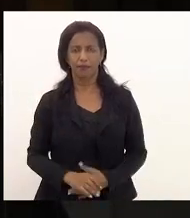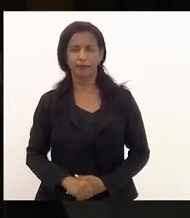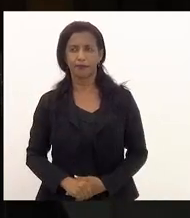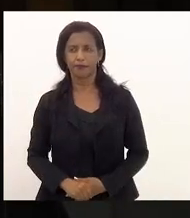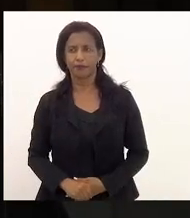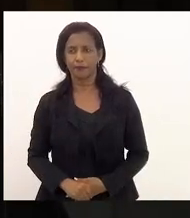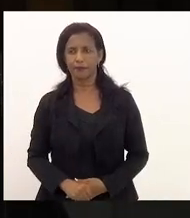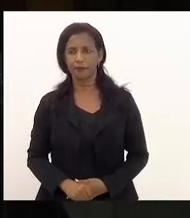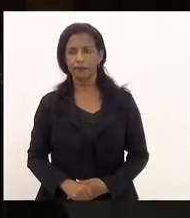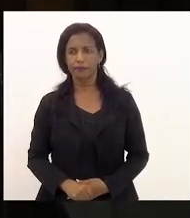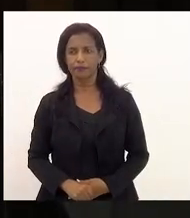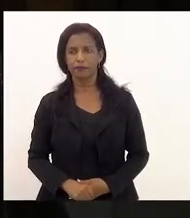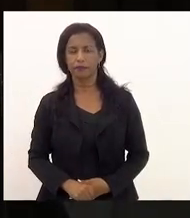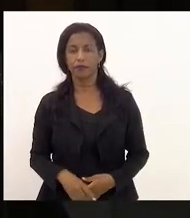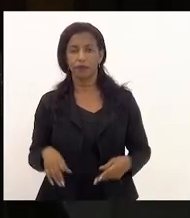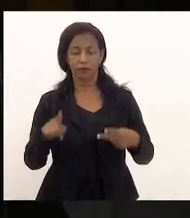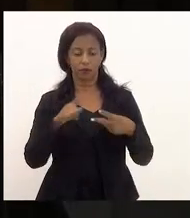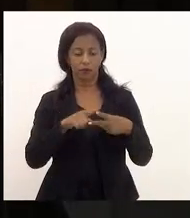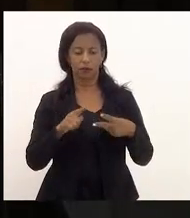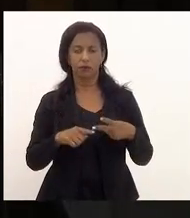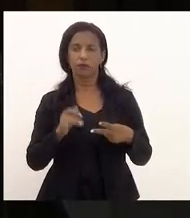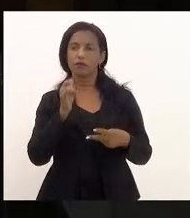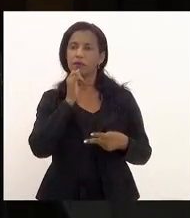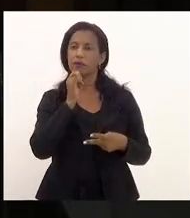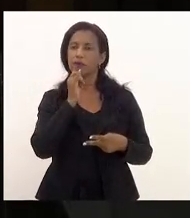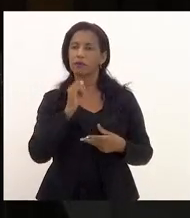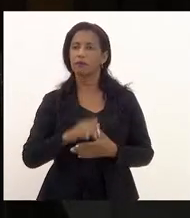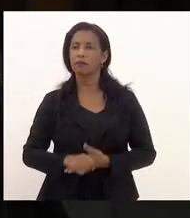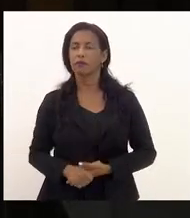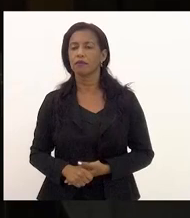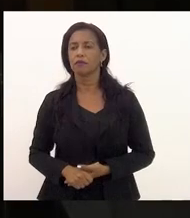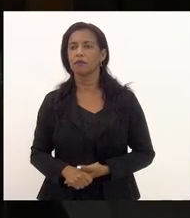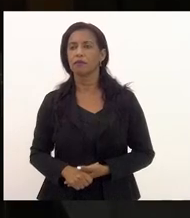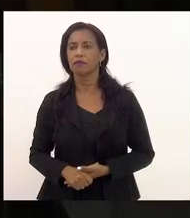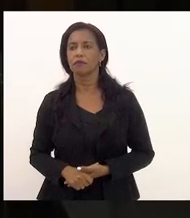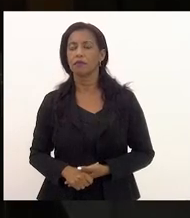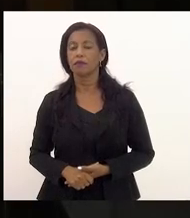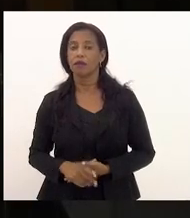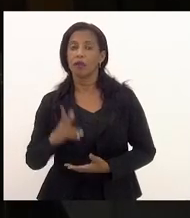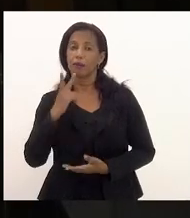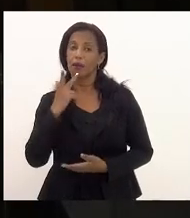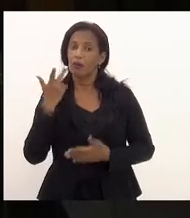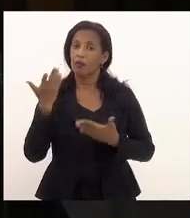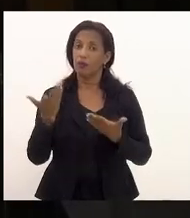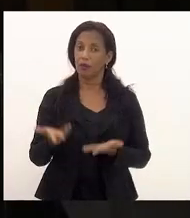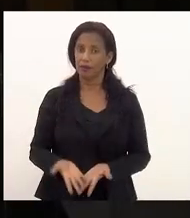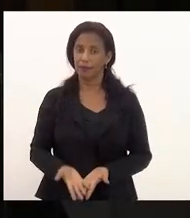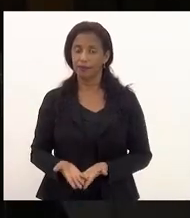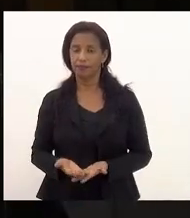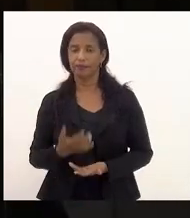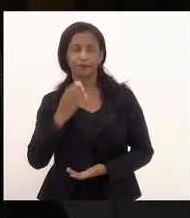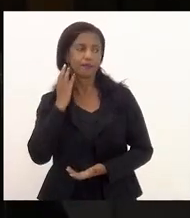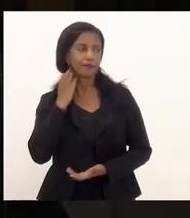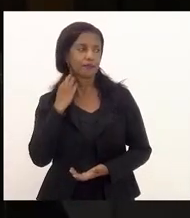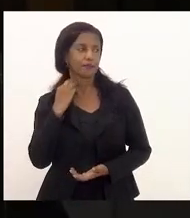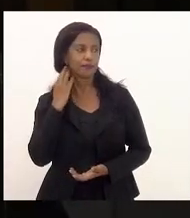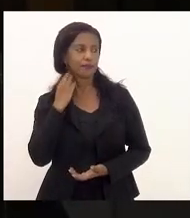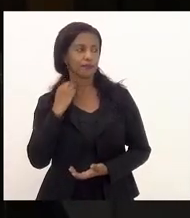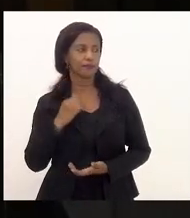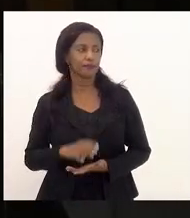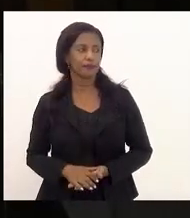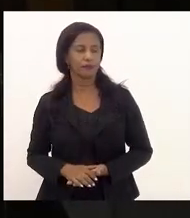Estou dando esses dois exemplos para não citar a